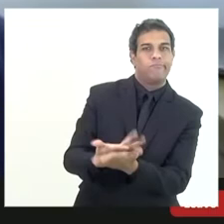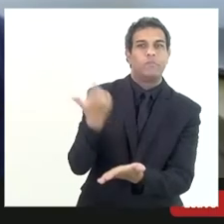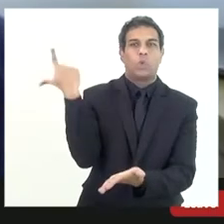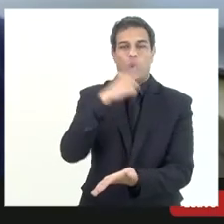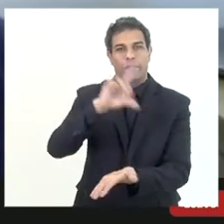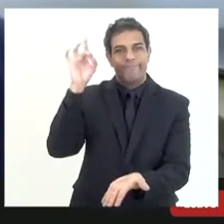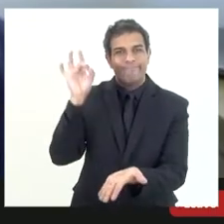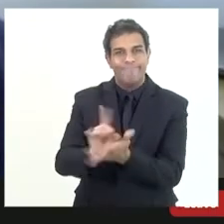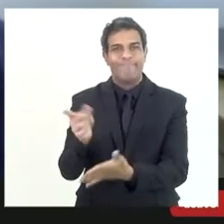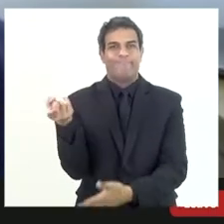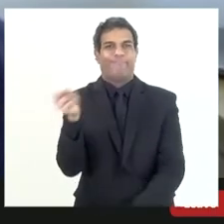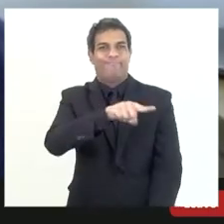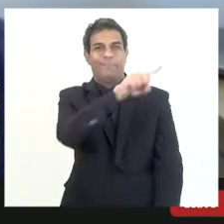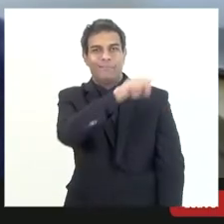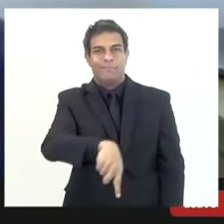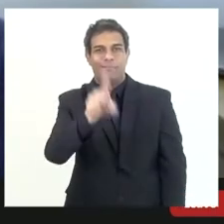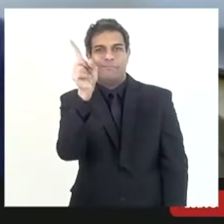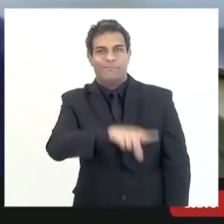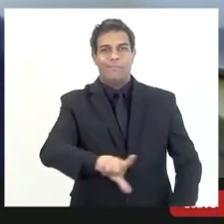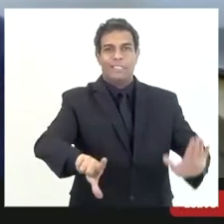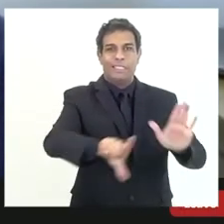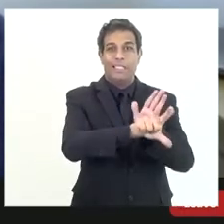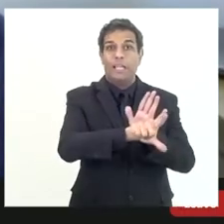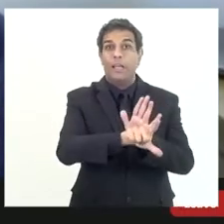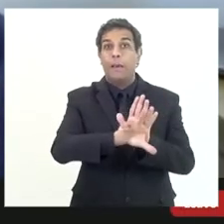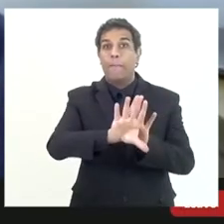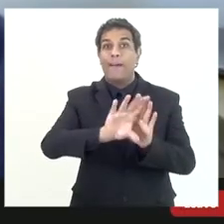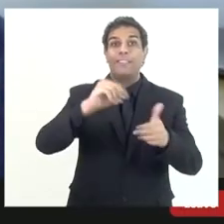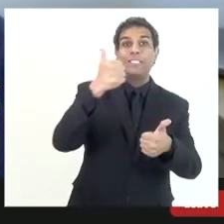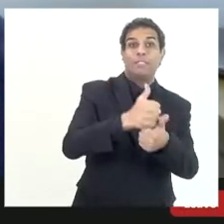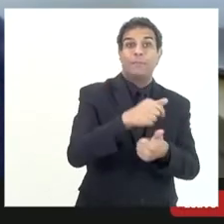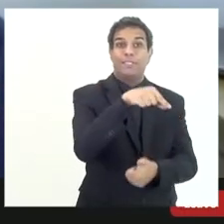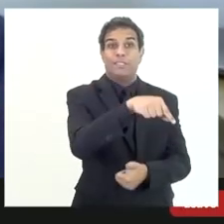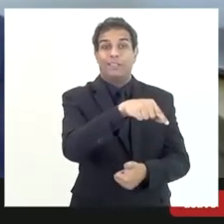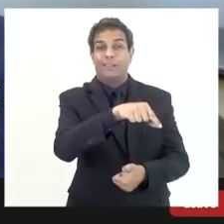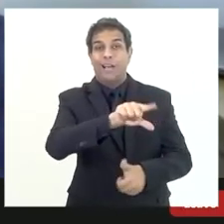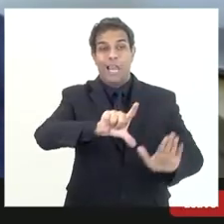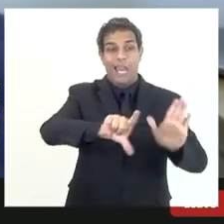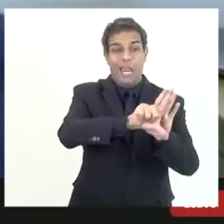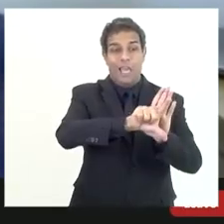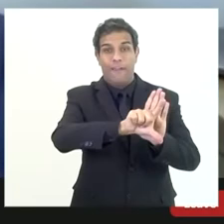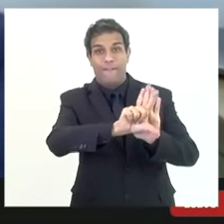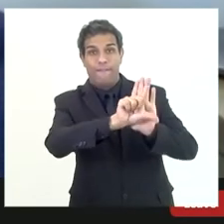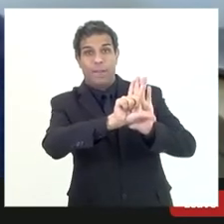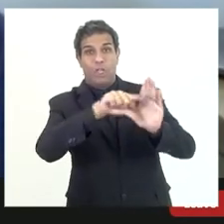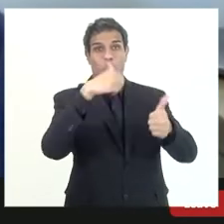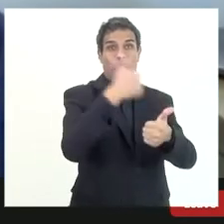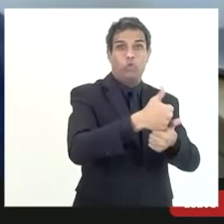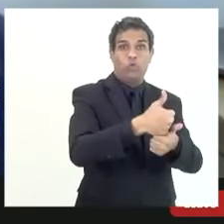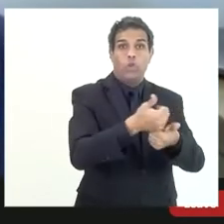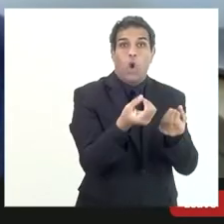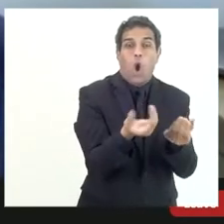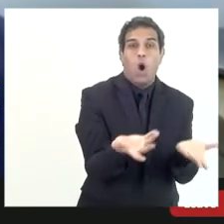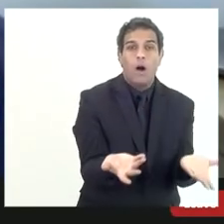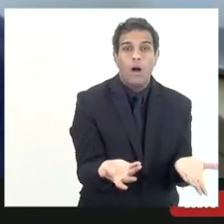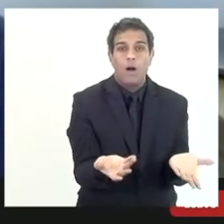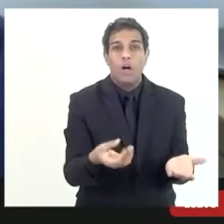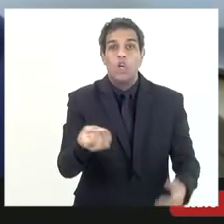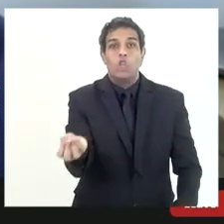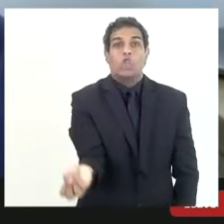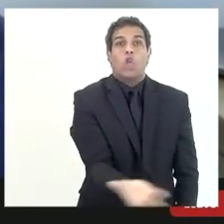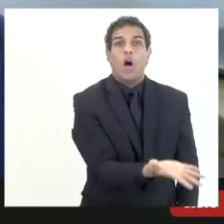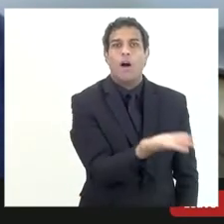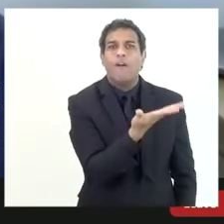então se a gente vai apresentar uma nova lei os senhores vão apresentar ou a fazenda o executivo uma nova lei de